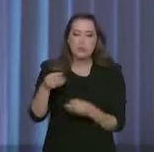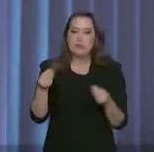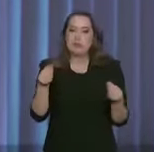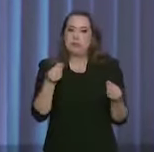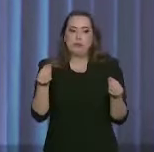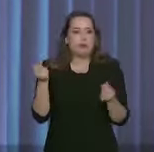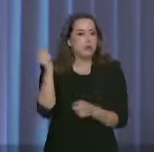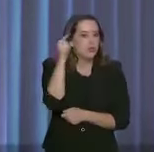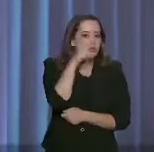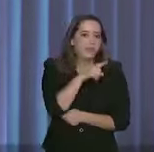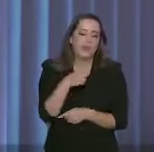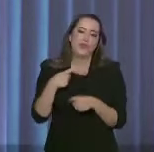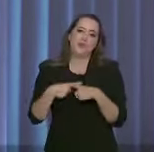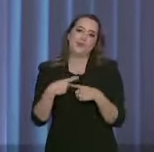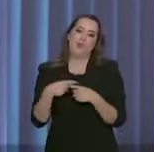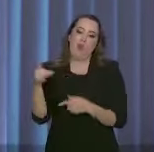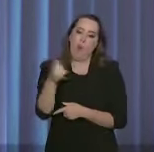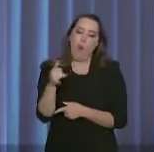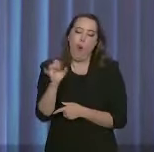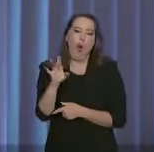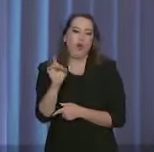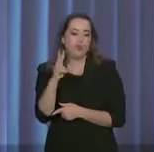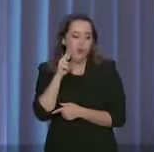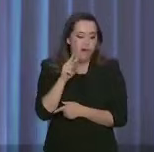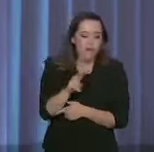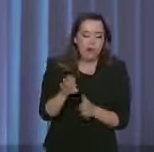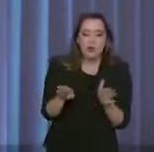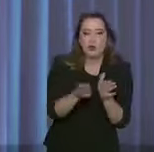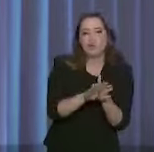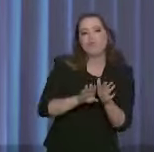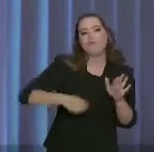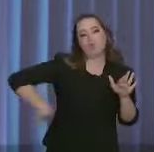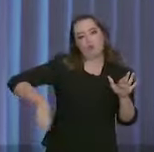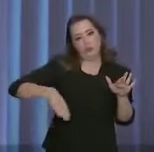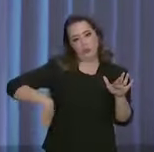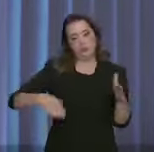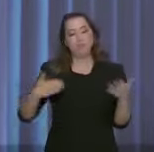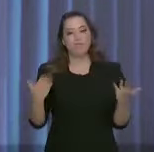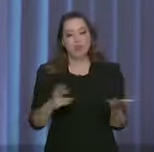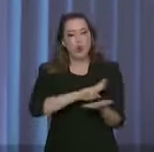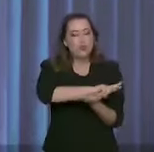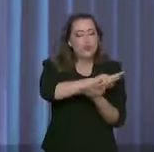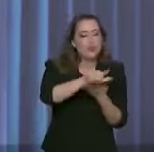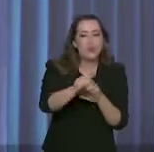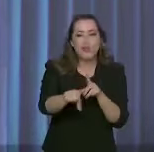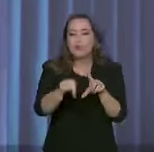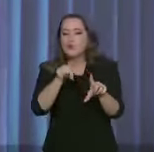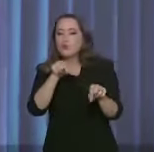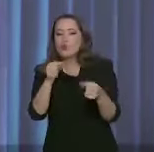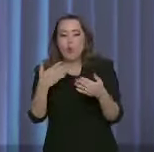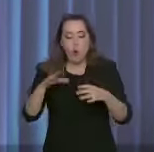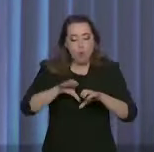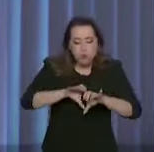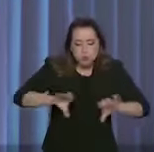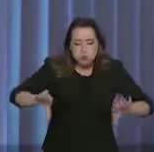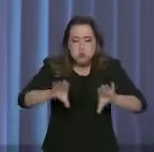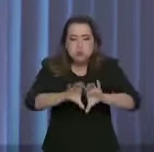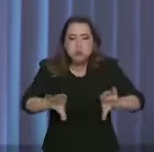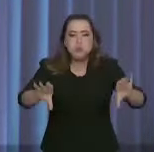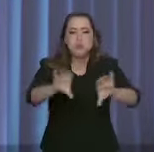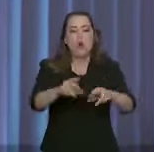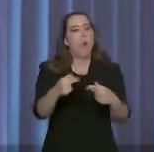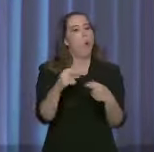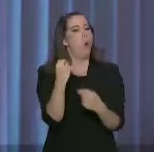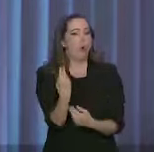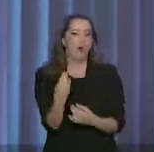faz com que as manchas de óleo somente sejam identificadas quando tocam a costa. Inúmeras alternativas, como barreiras físicas e